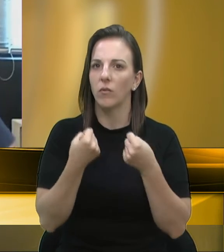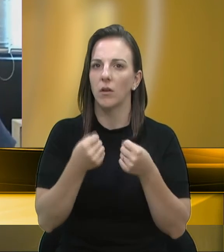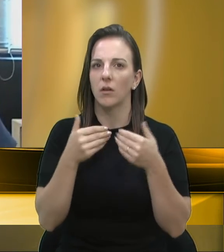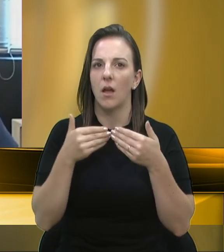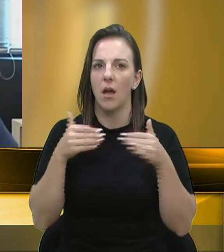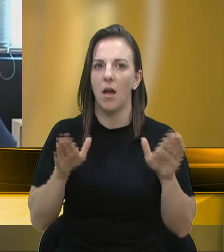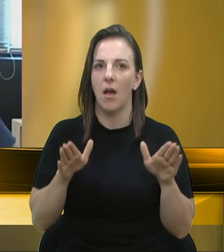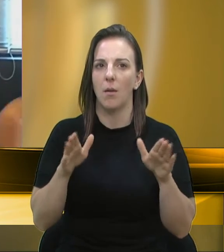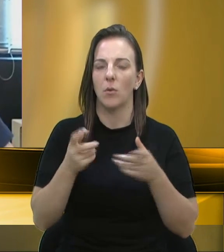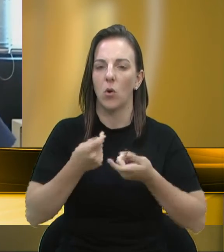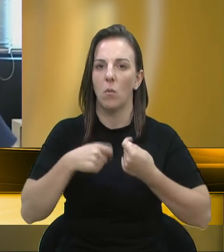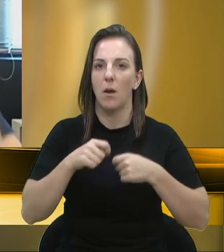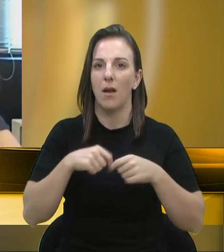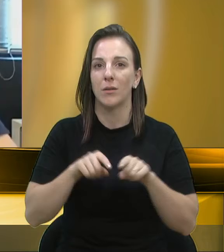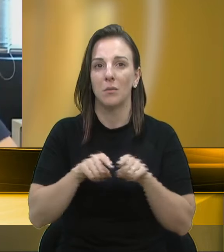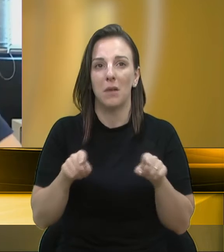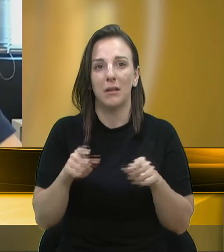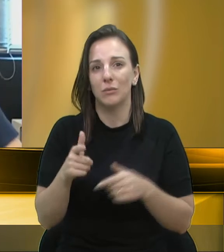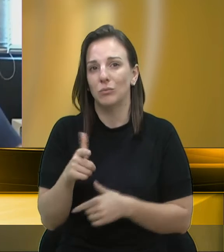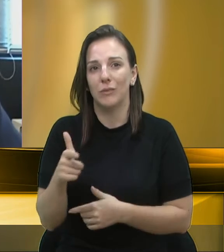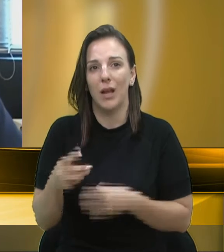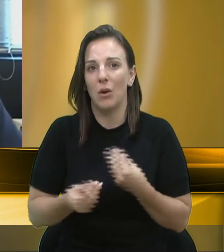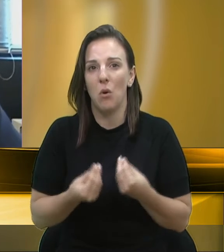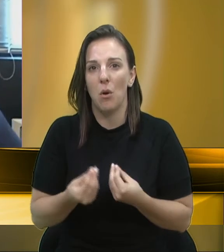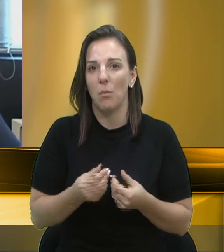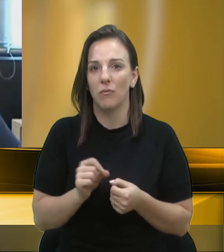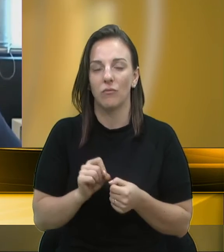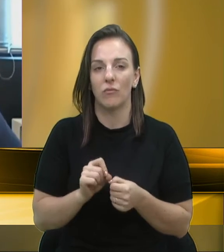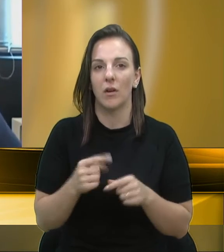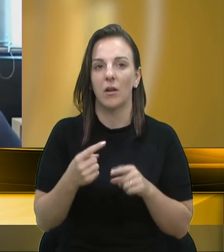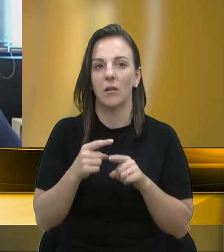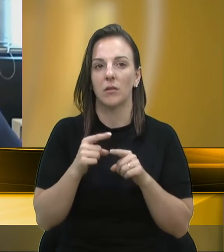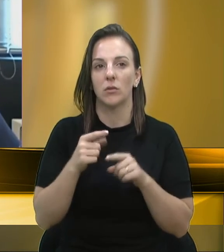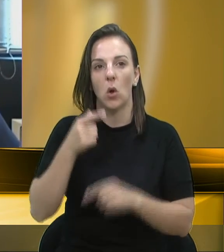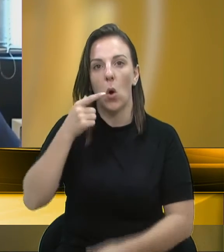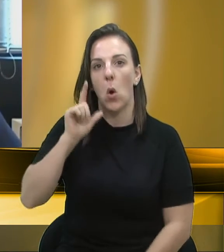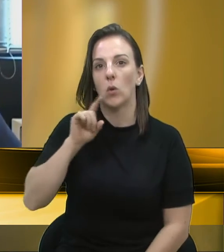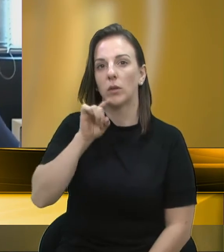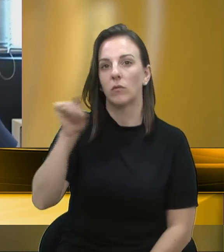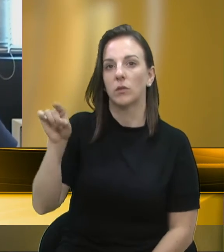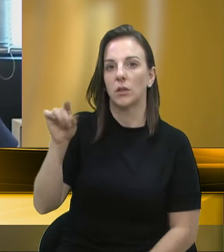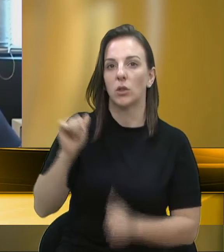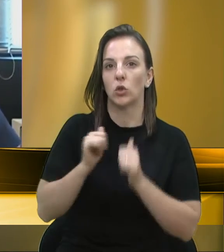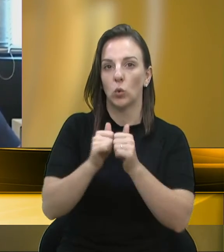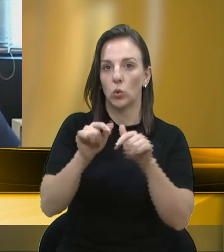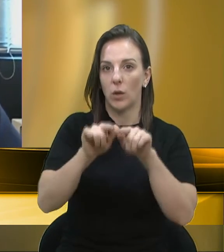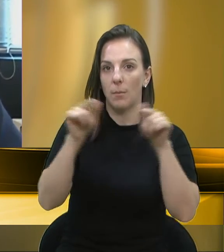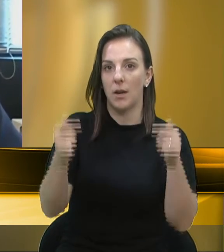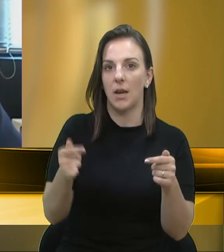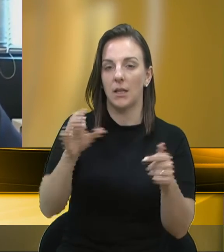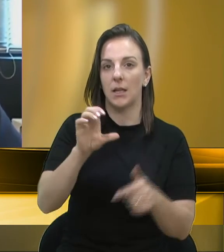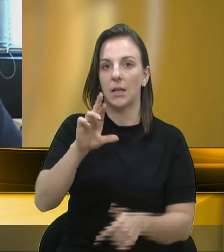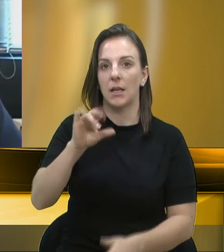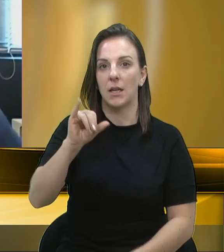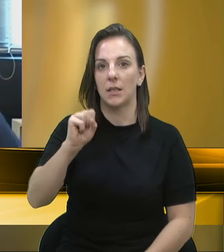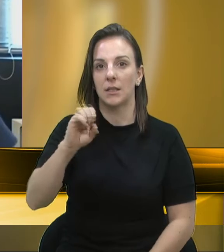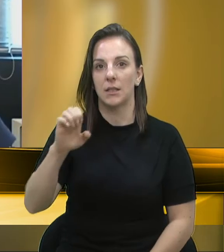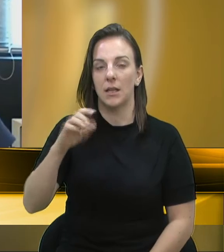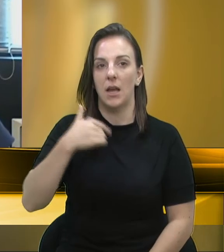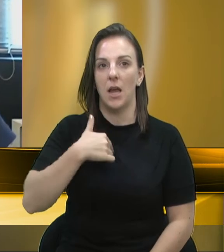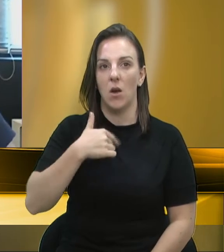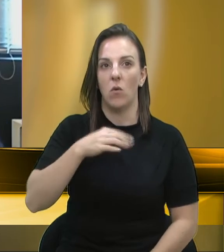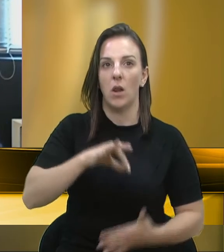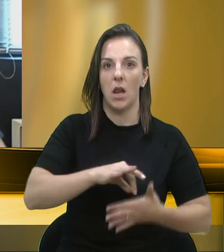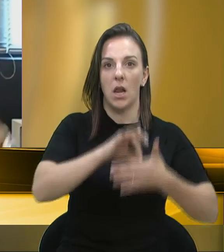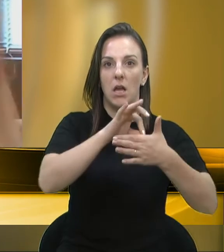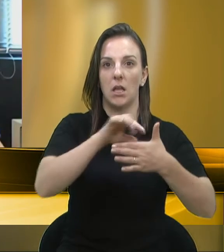amarrado. Mas nós estamos, você ontem, no posicionamento que teve no gabinete de crise, juntamente comigo, eu sou líder do governo, você é vice-líder,